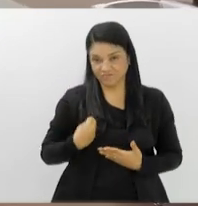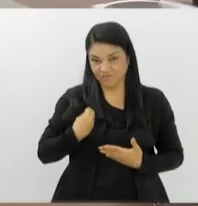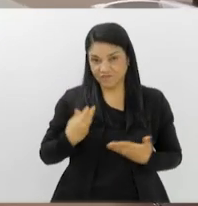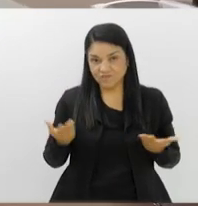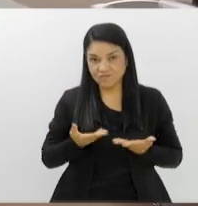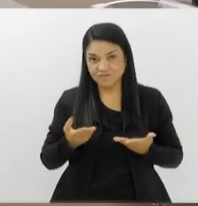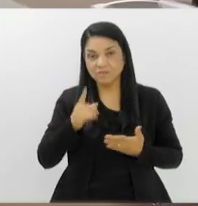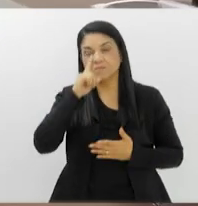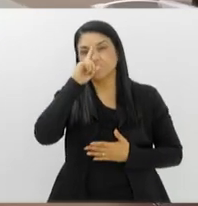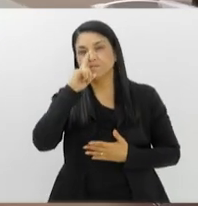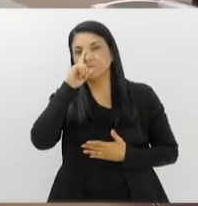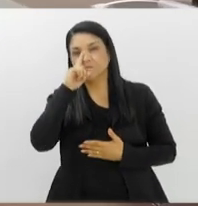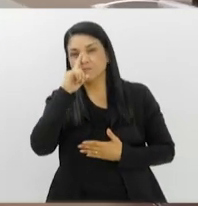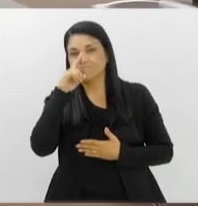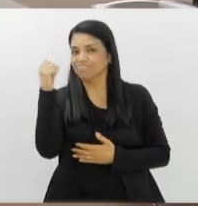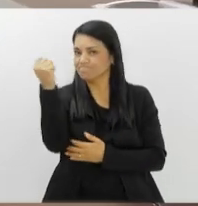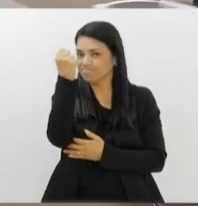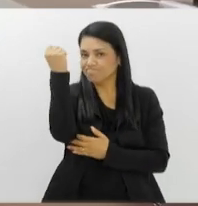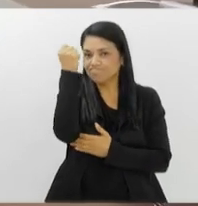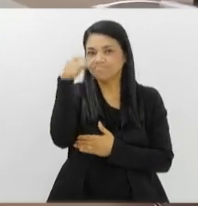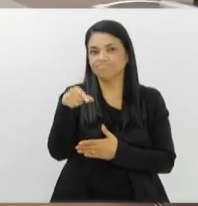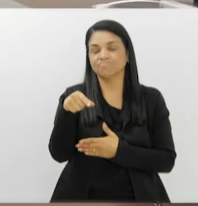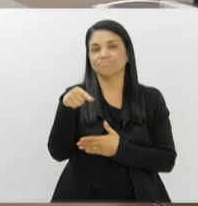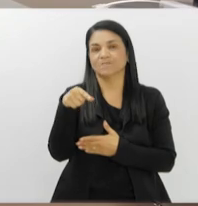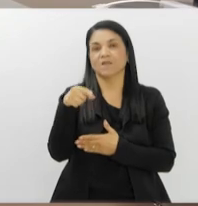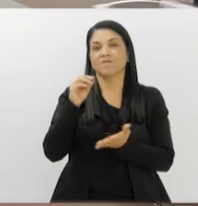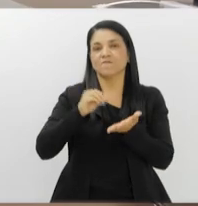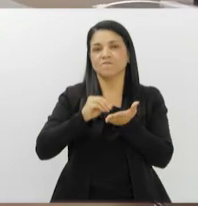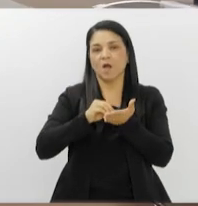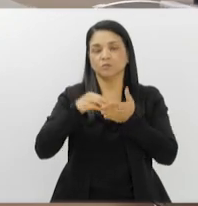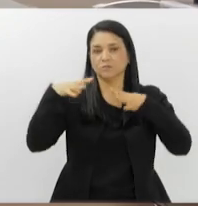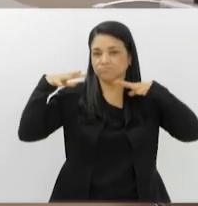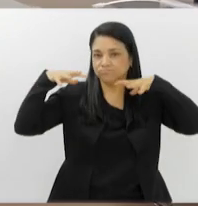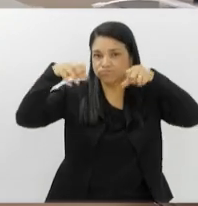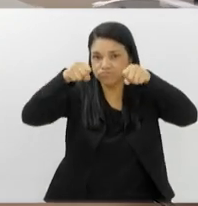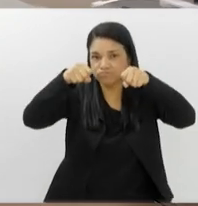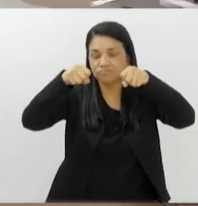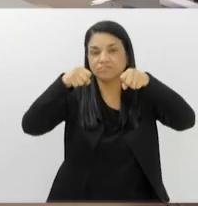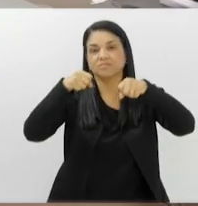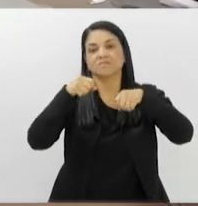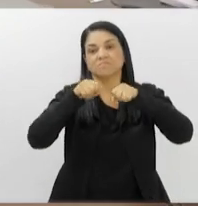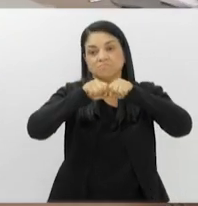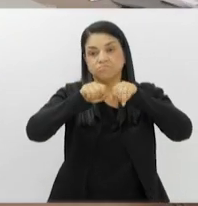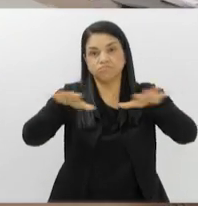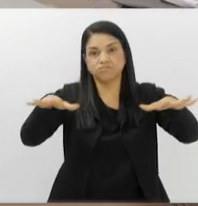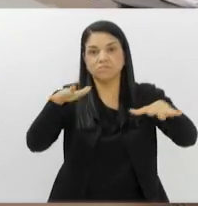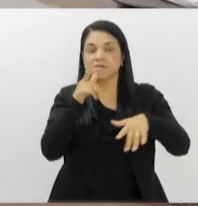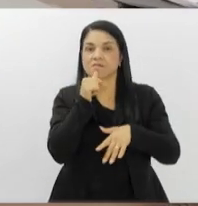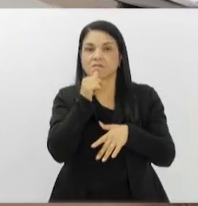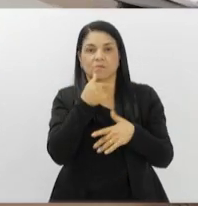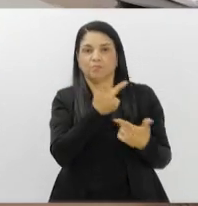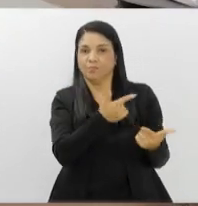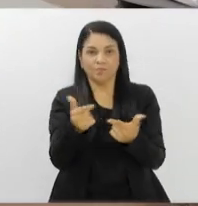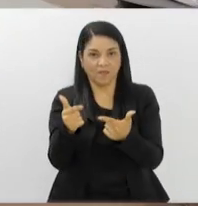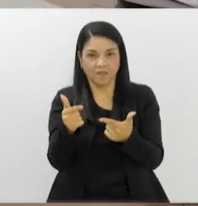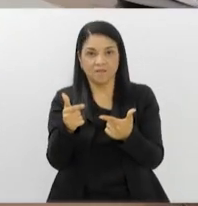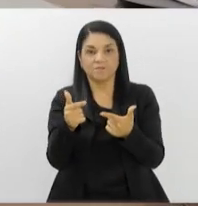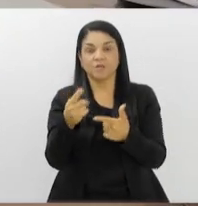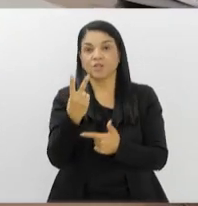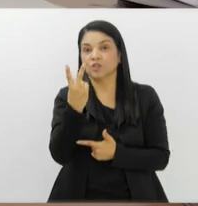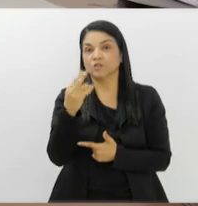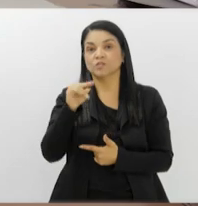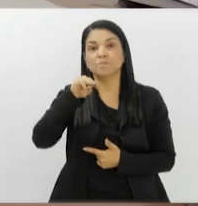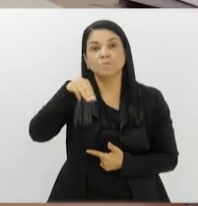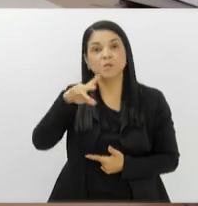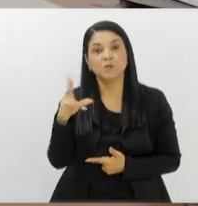sob um risco e eminente, provável, falta de água para toda essa região, que engloba 2 milhões de pessoas